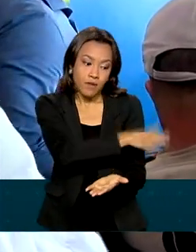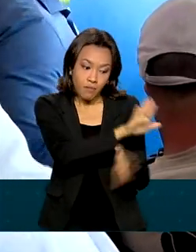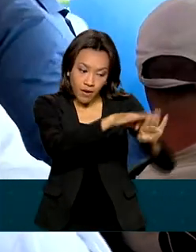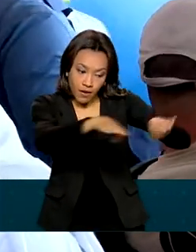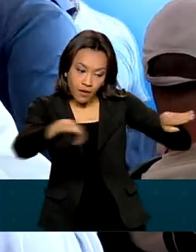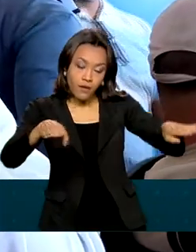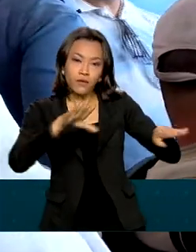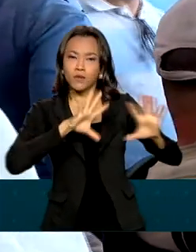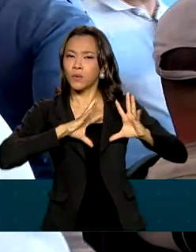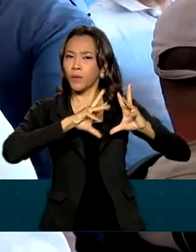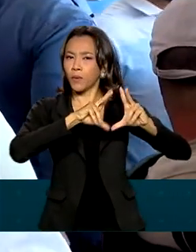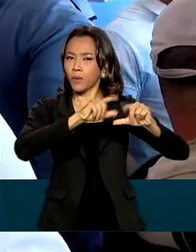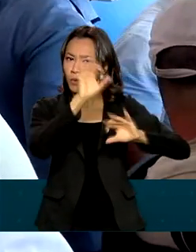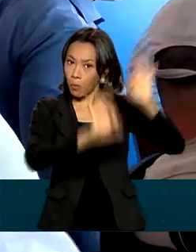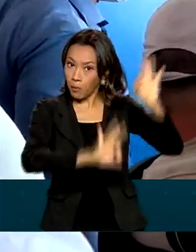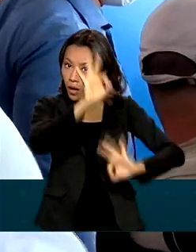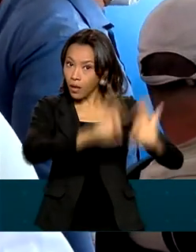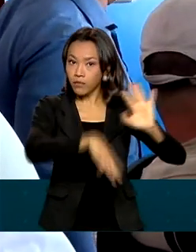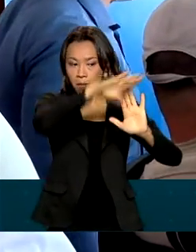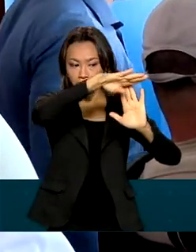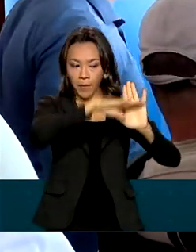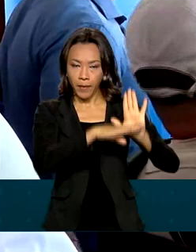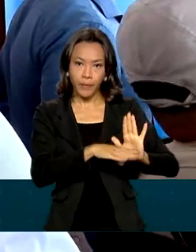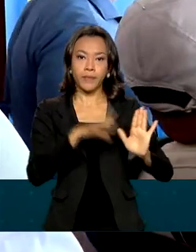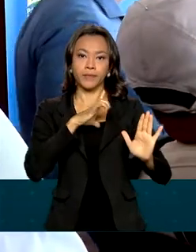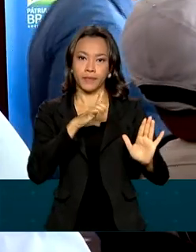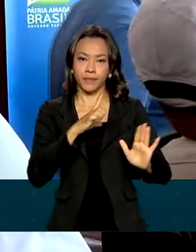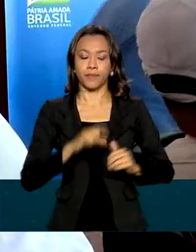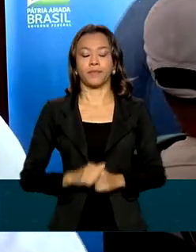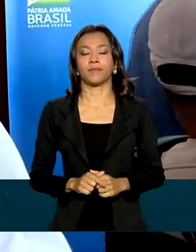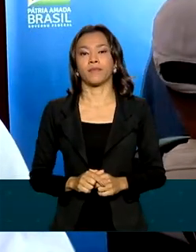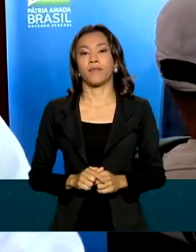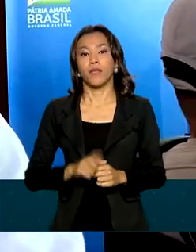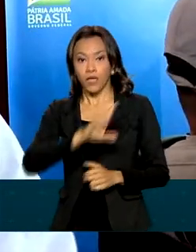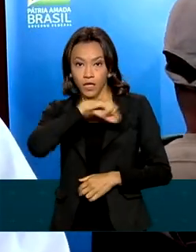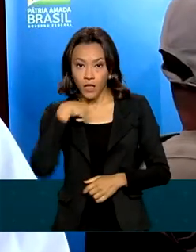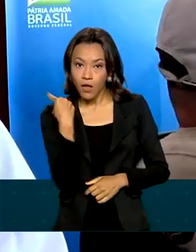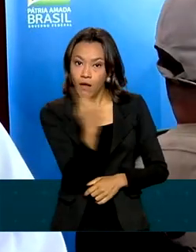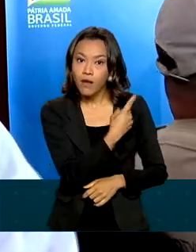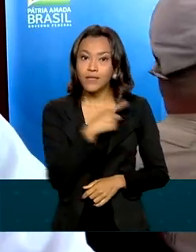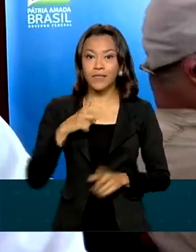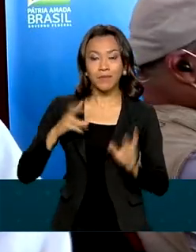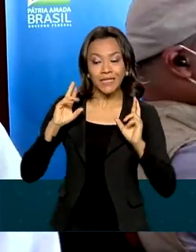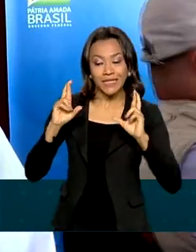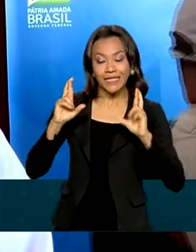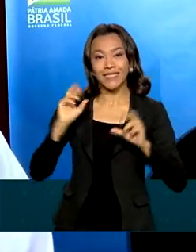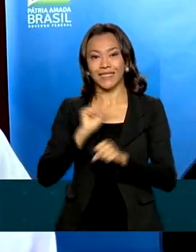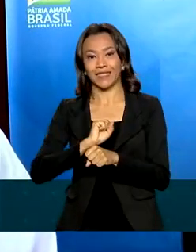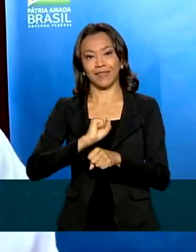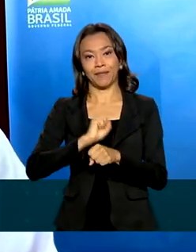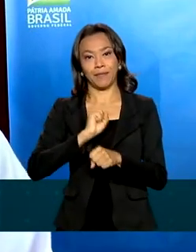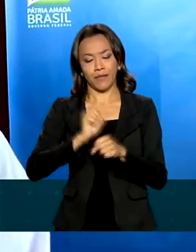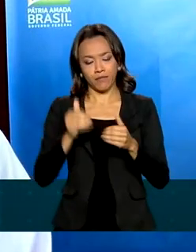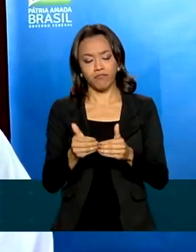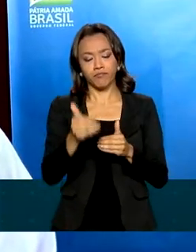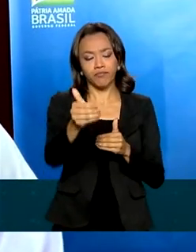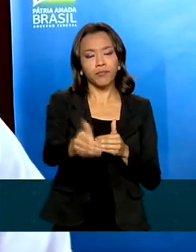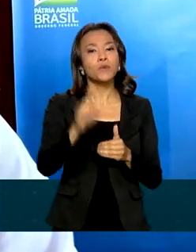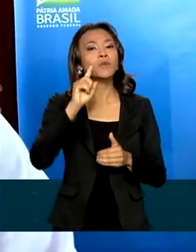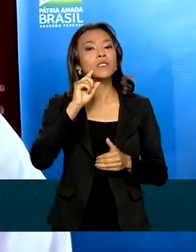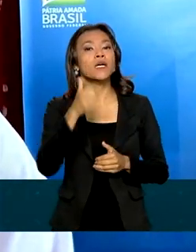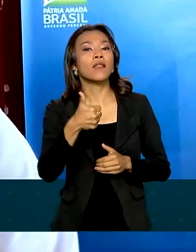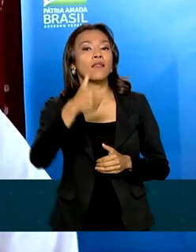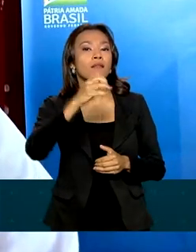Operacionalização da Vacina contra a Covid-19. E nós temos uma expectativa de, partir do dia 10